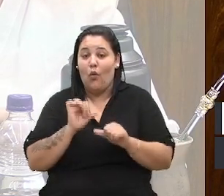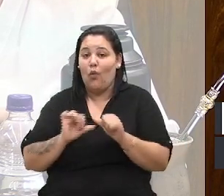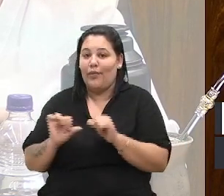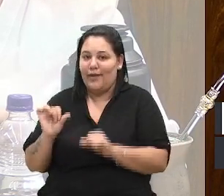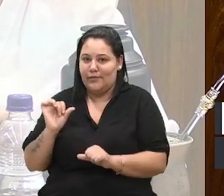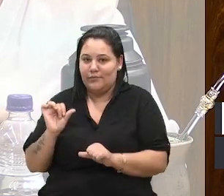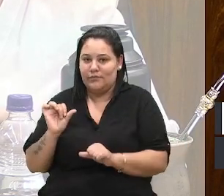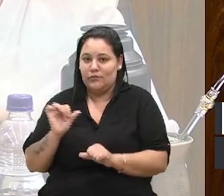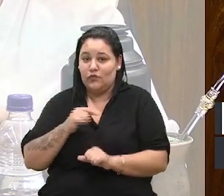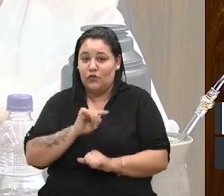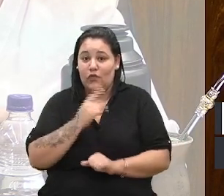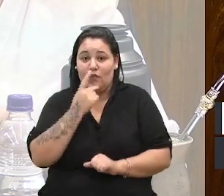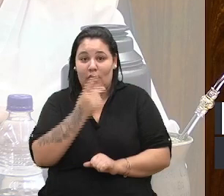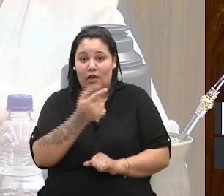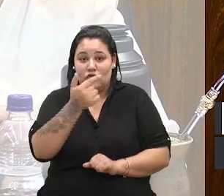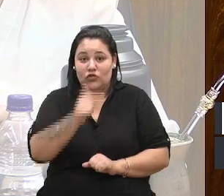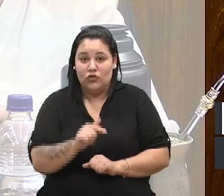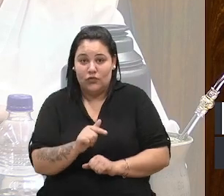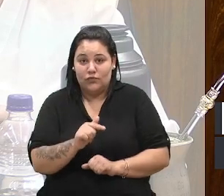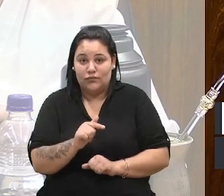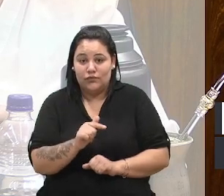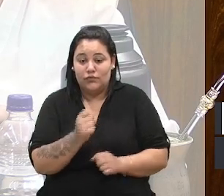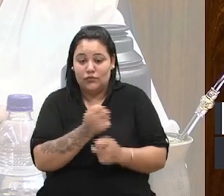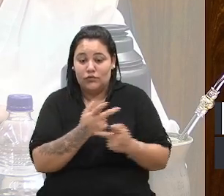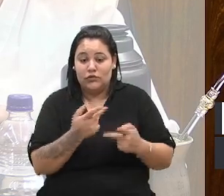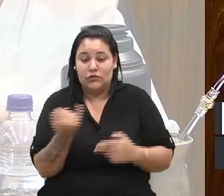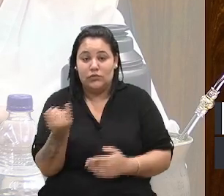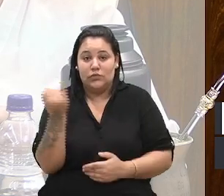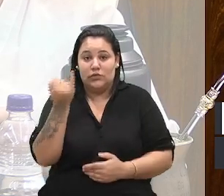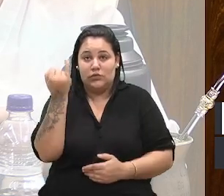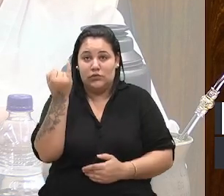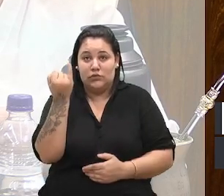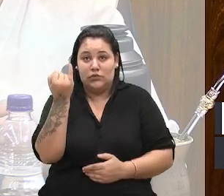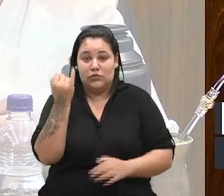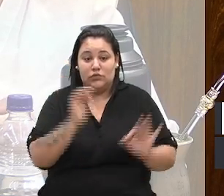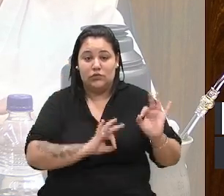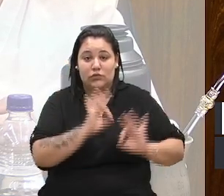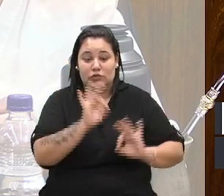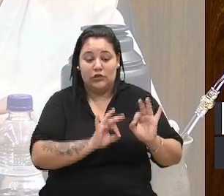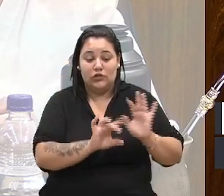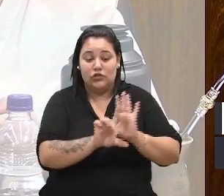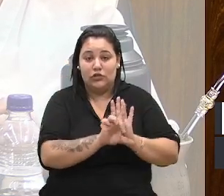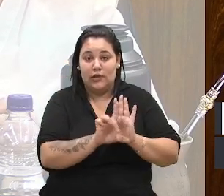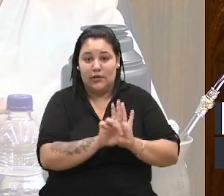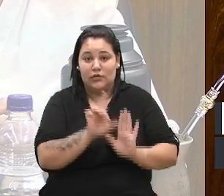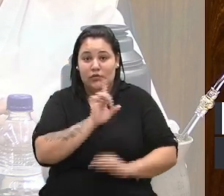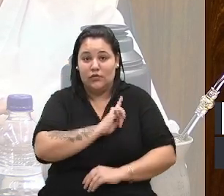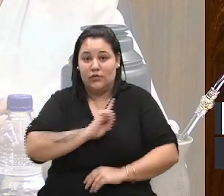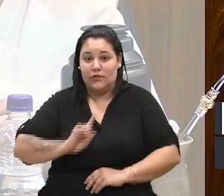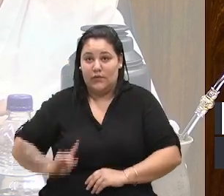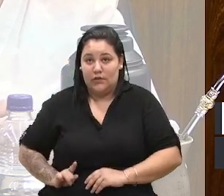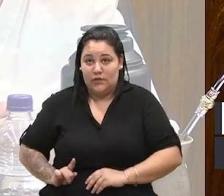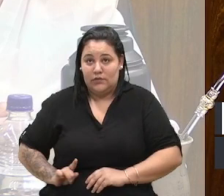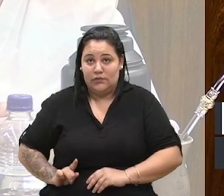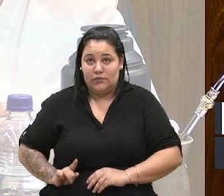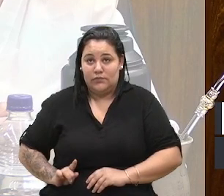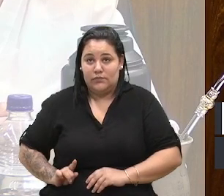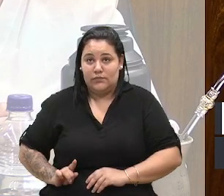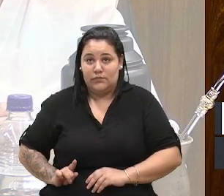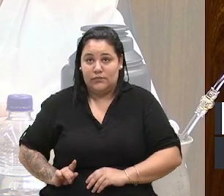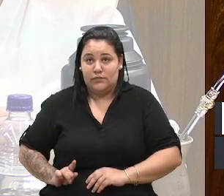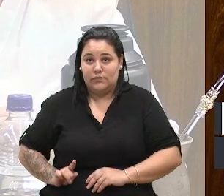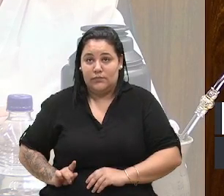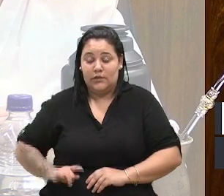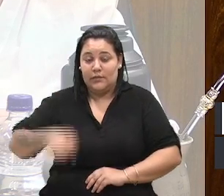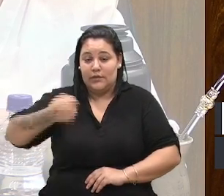Vou reafirmar aqui uma questão importante. Dos projetos de lei do governo, que envolviam recursos para